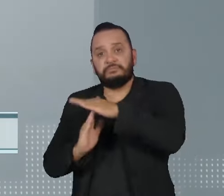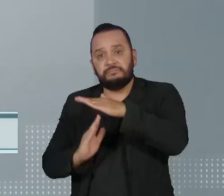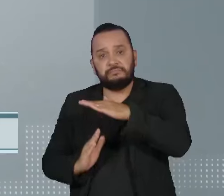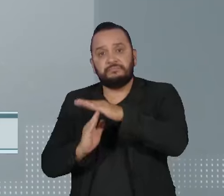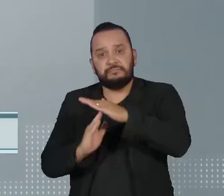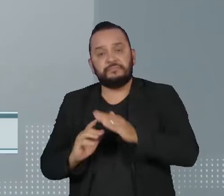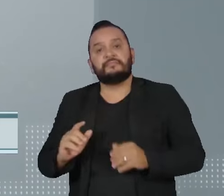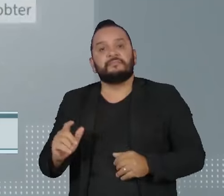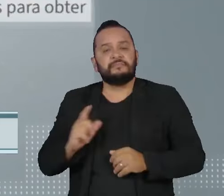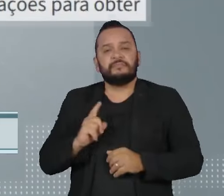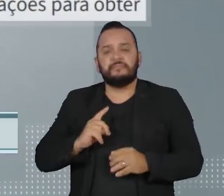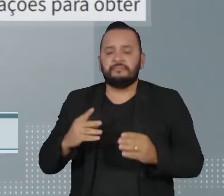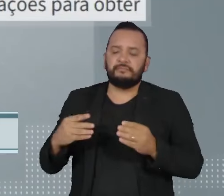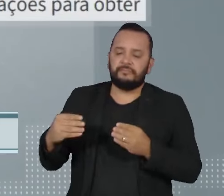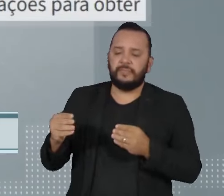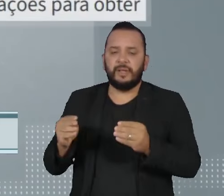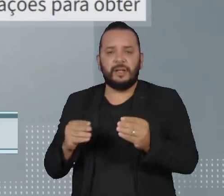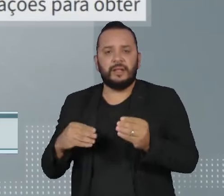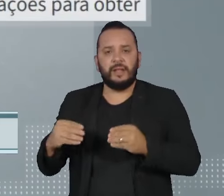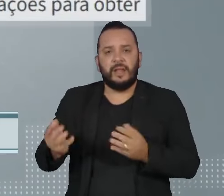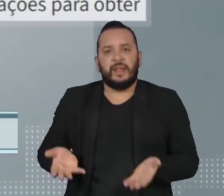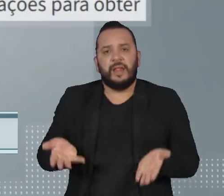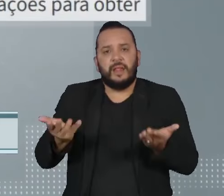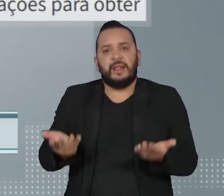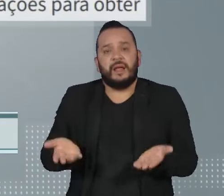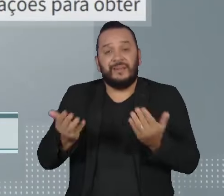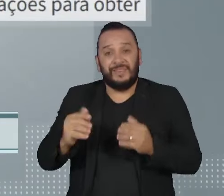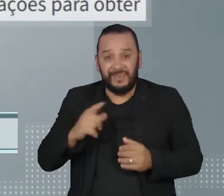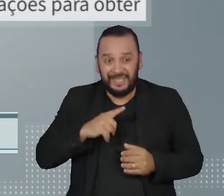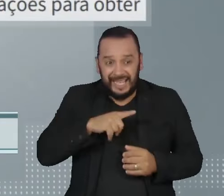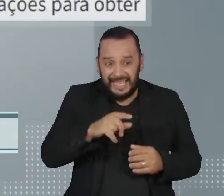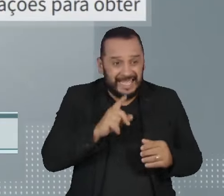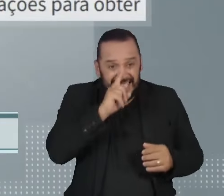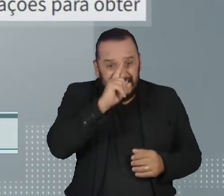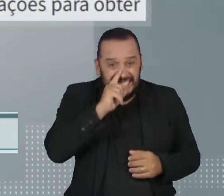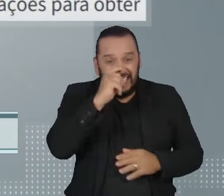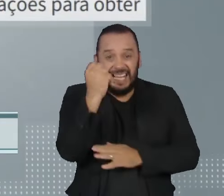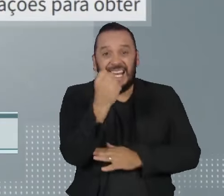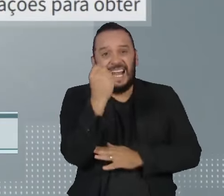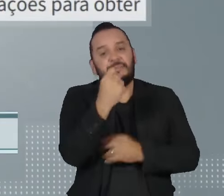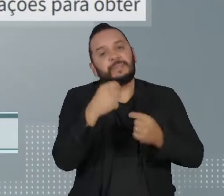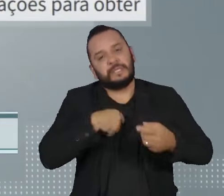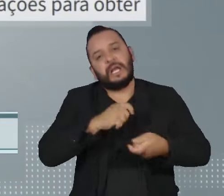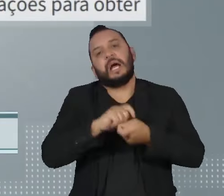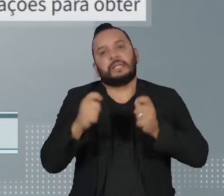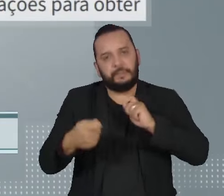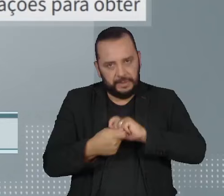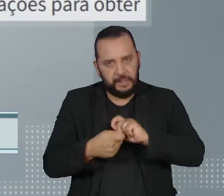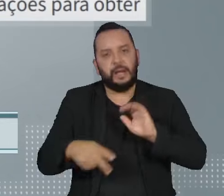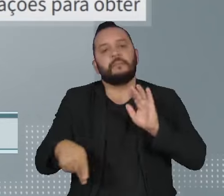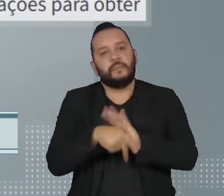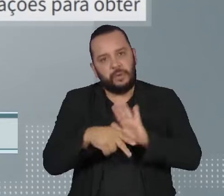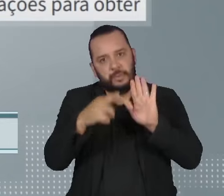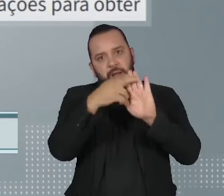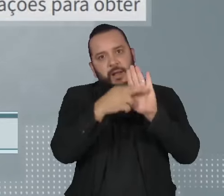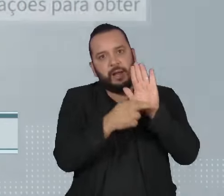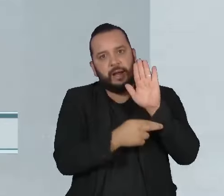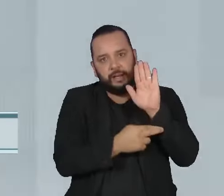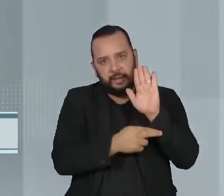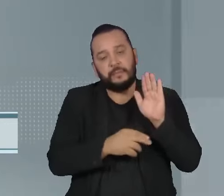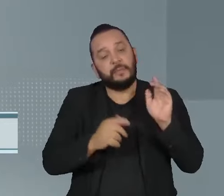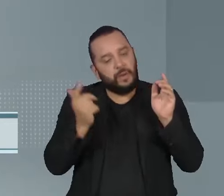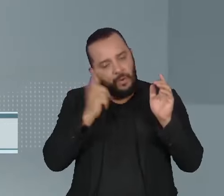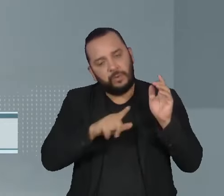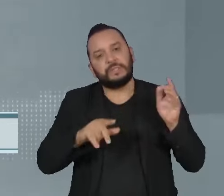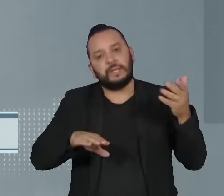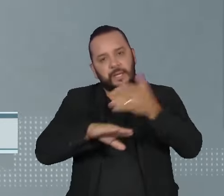transparência mais leve. Já aqueles de alto risco terão que se adequar a normas rígidas para ter acesso à União Europeia.